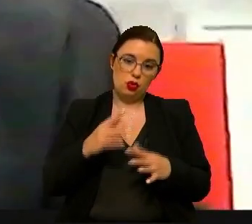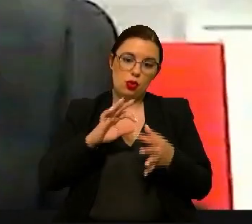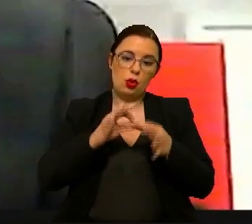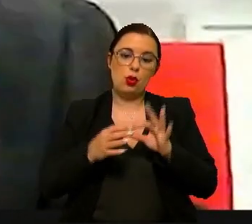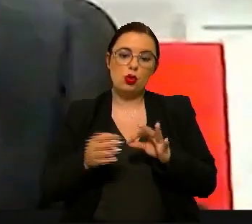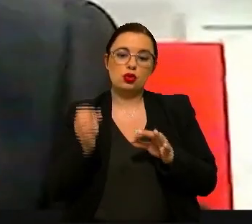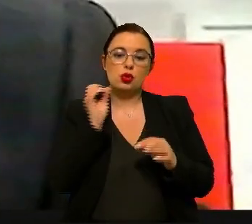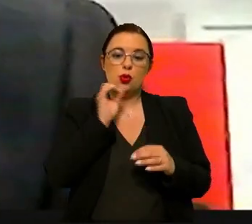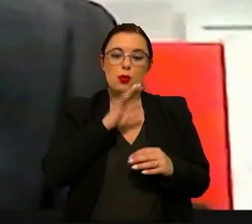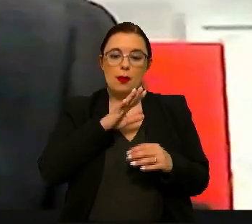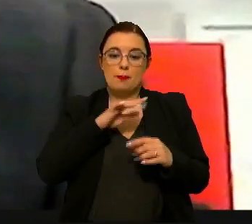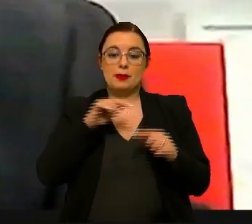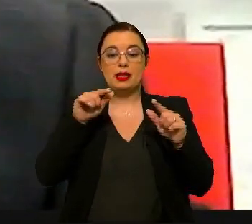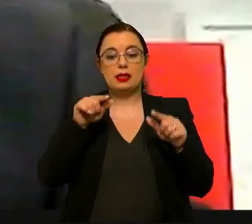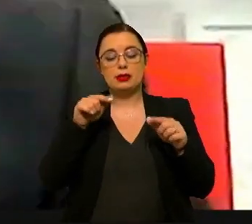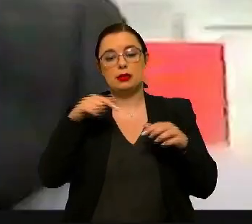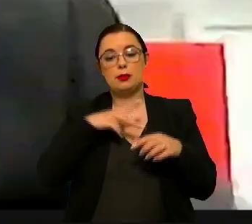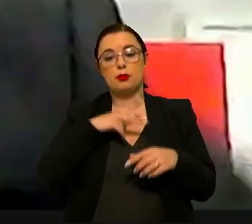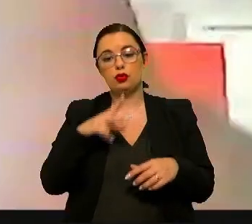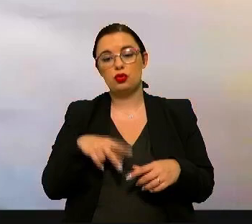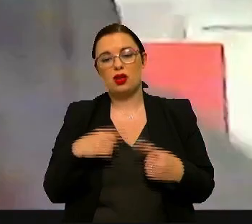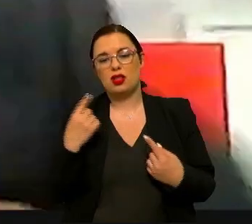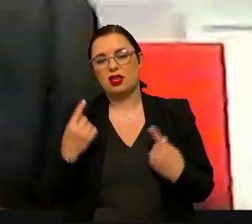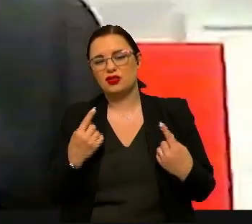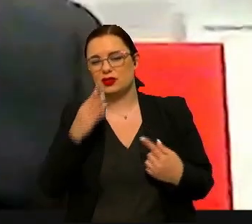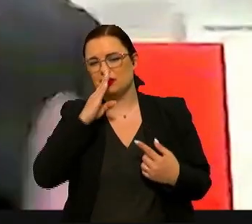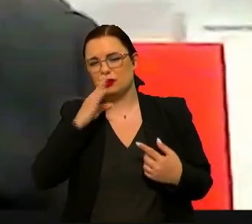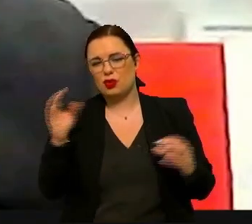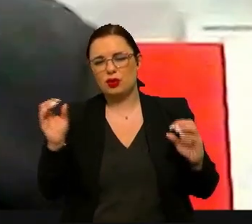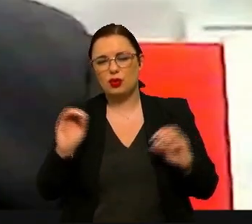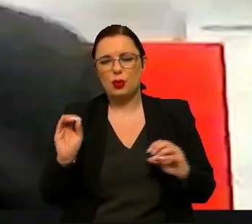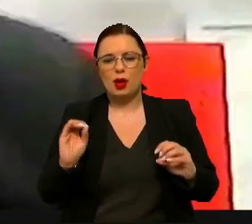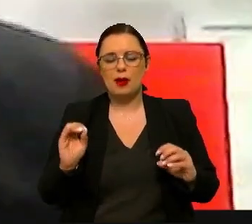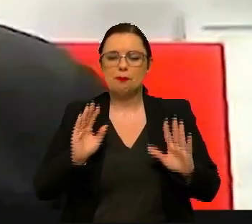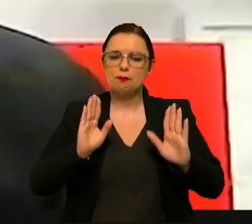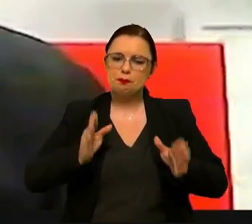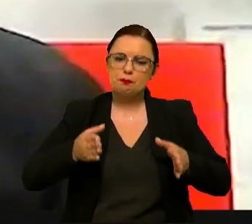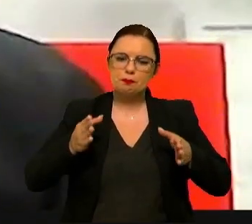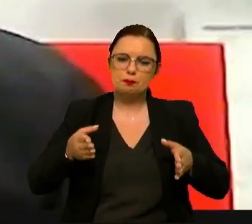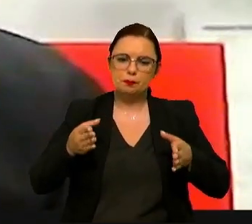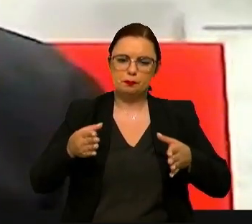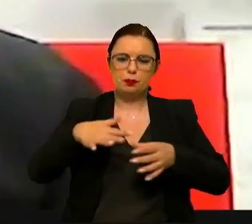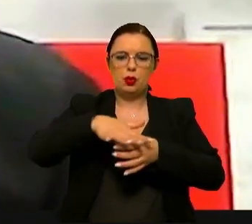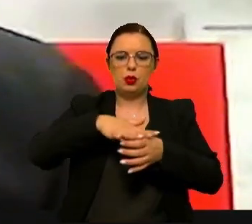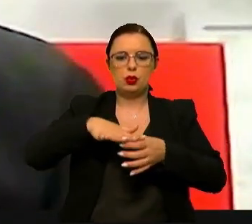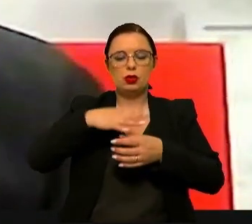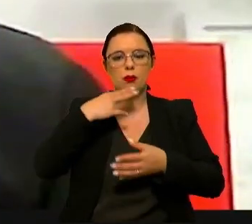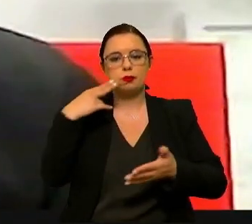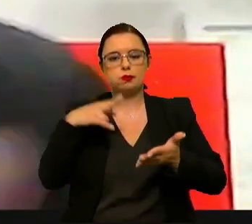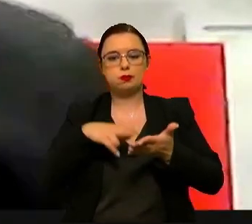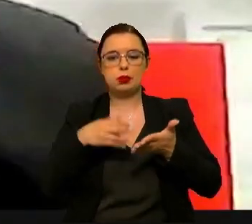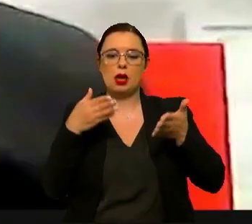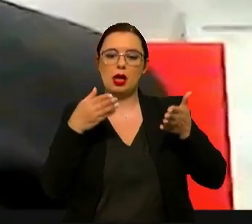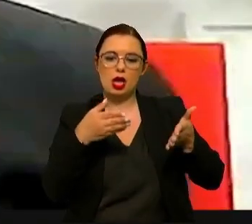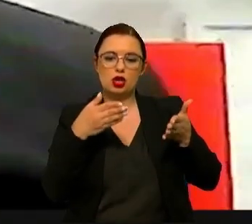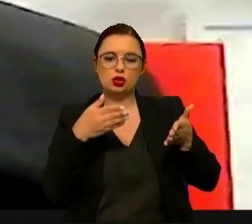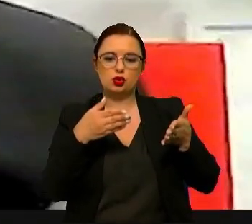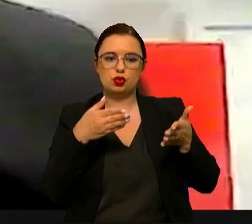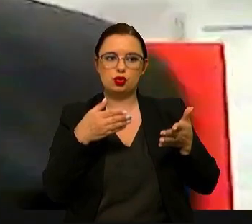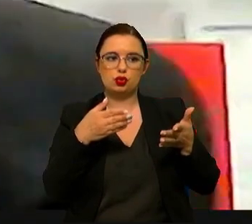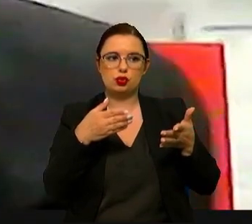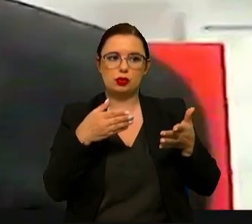e isso em Portugal às vezes não estamos tão habituados, às vezes é preciso o contexto real ajuda a despistar